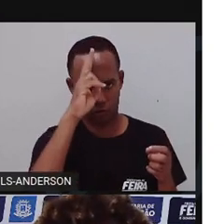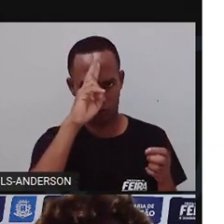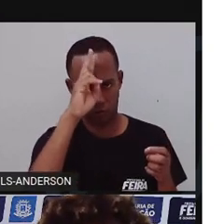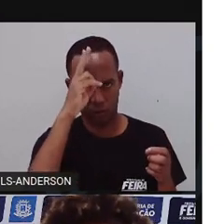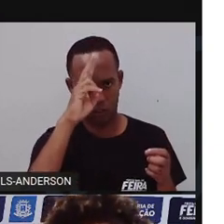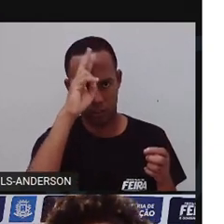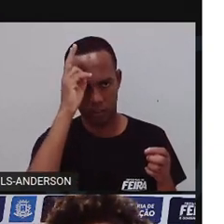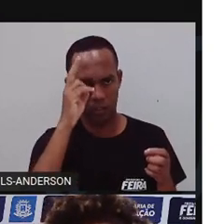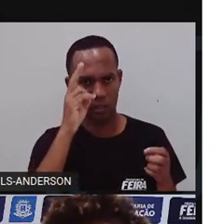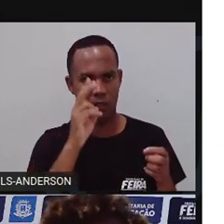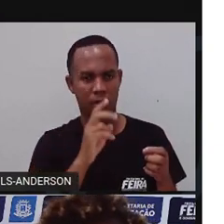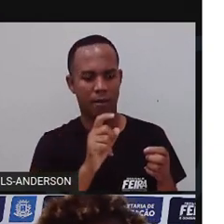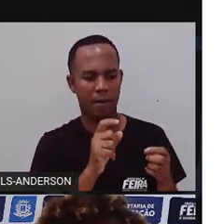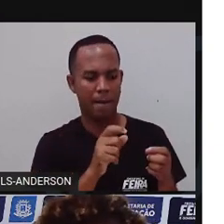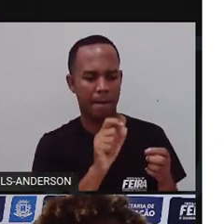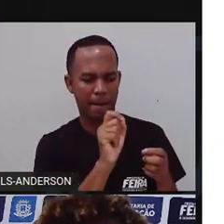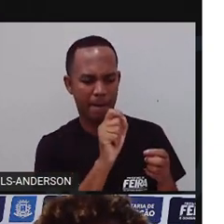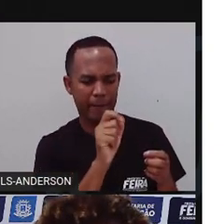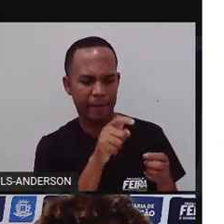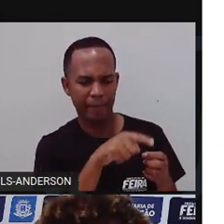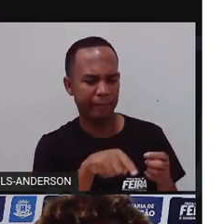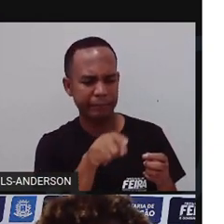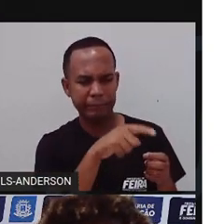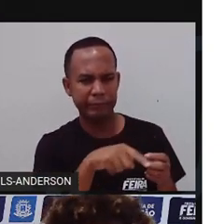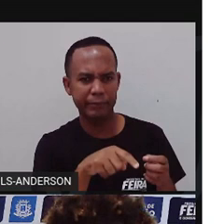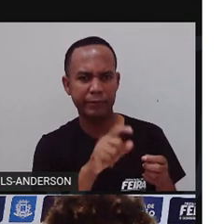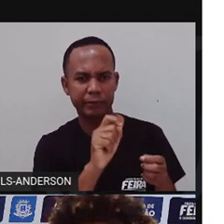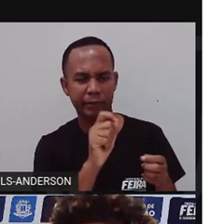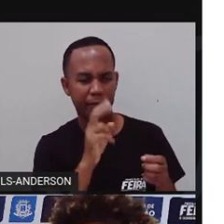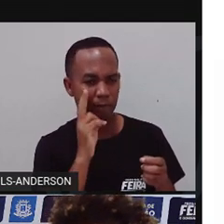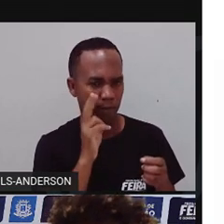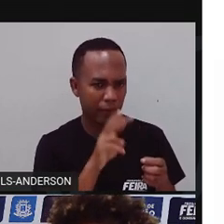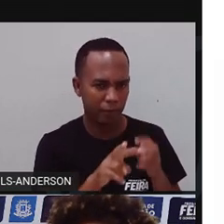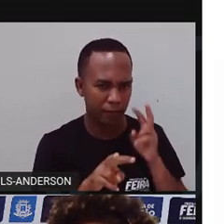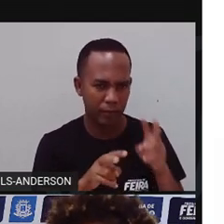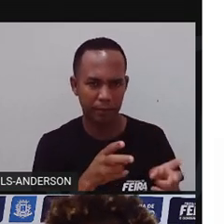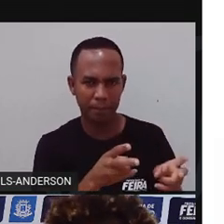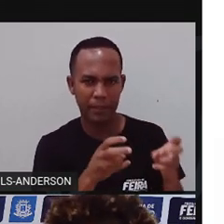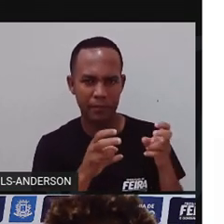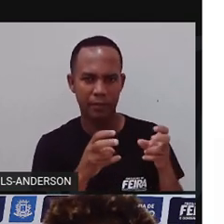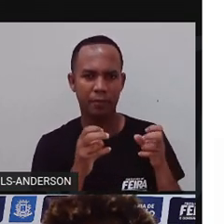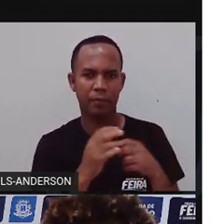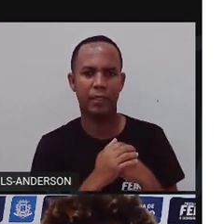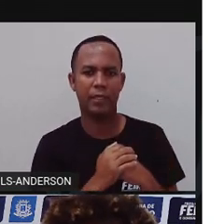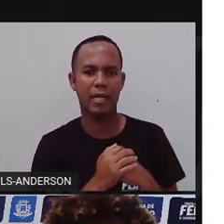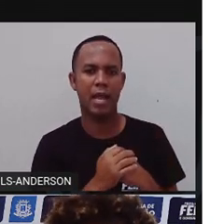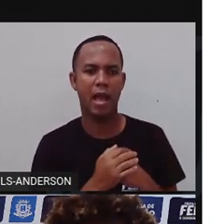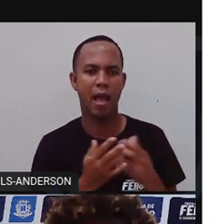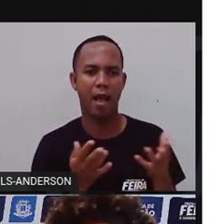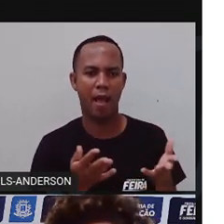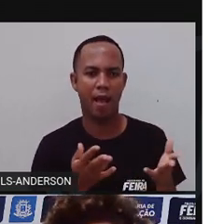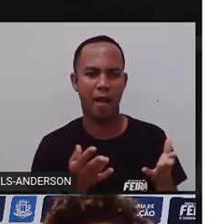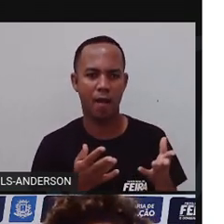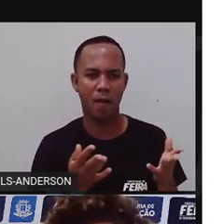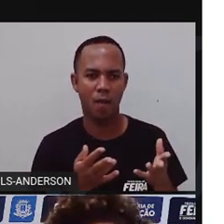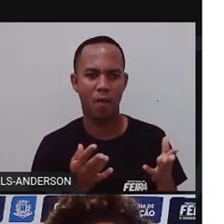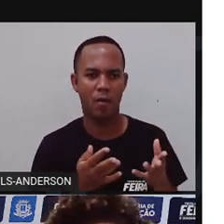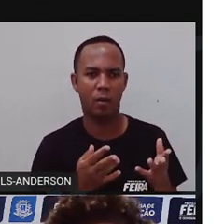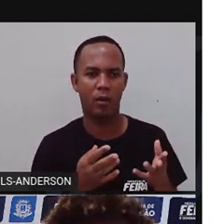Sujismundo observar tudo que a Pró pediu? Bom, que tal agora você, né,